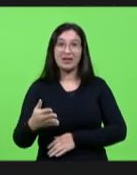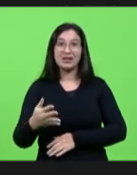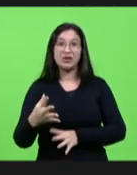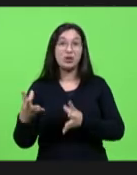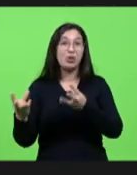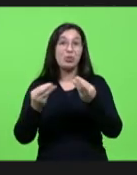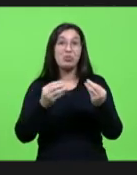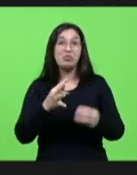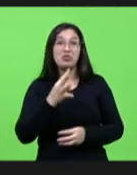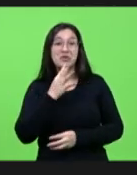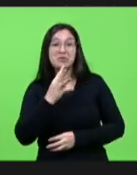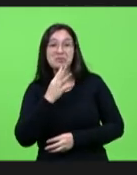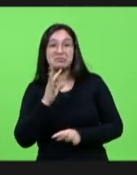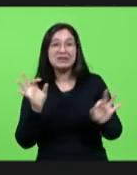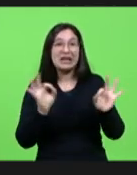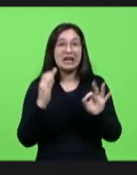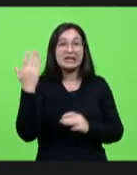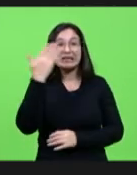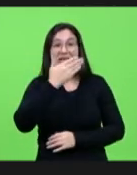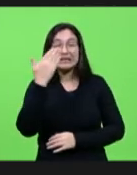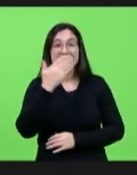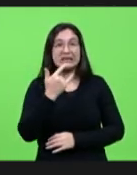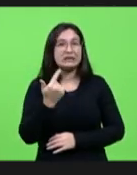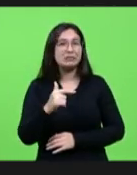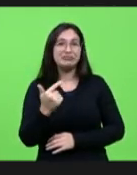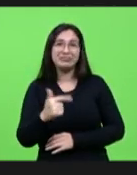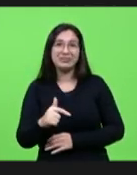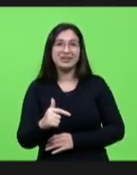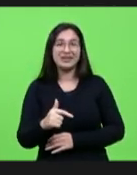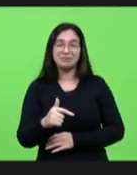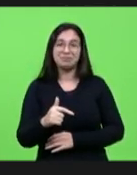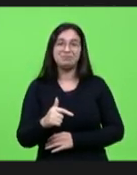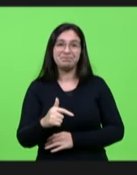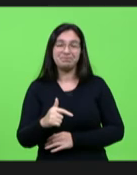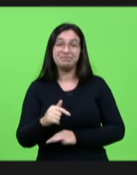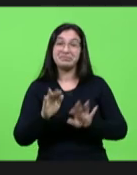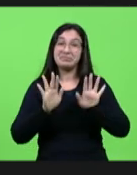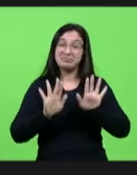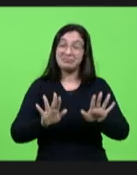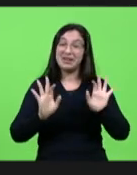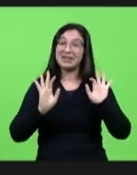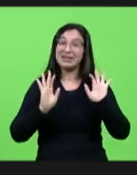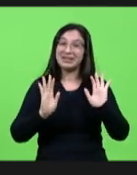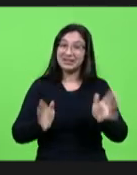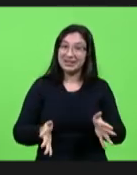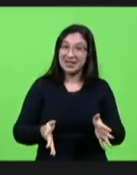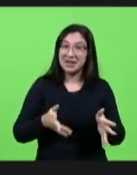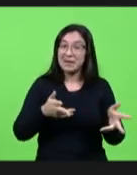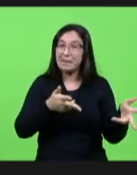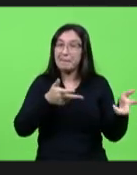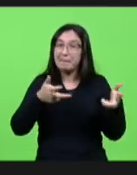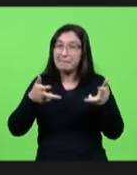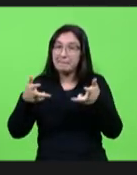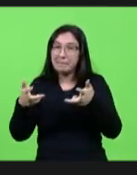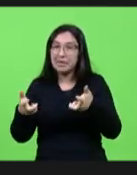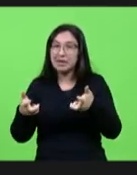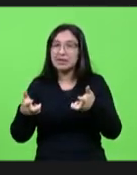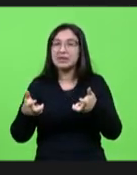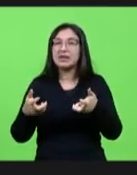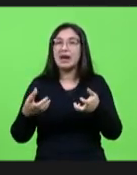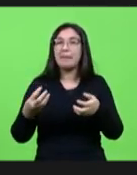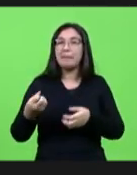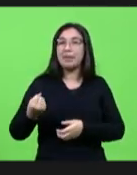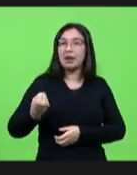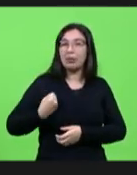que a gente não tem ainda diagnóstico mas que já se percebe o grande número de